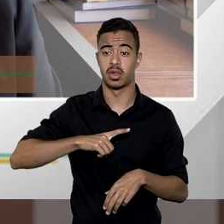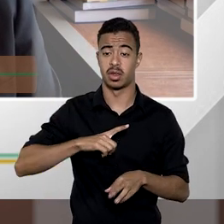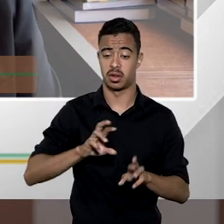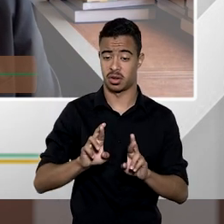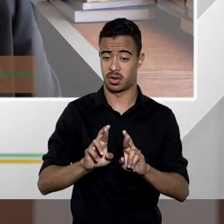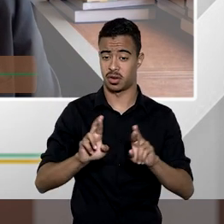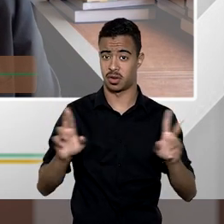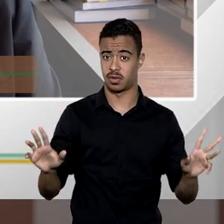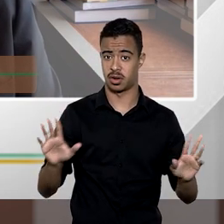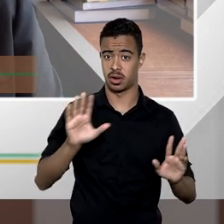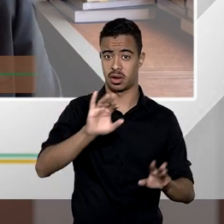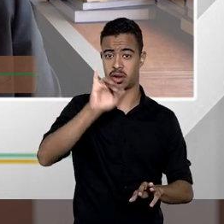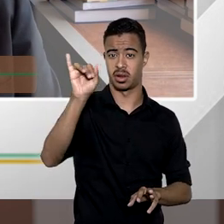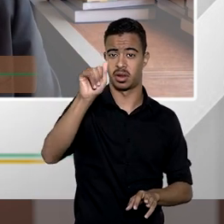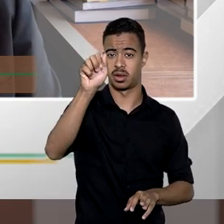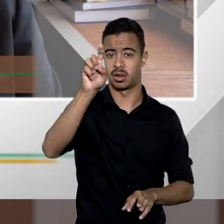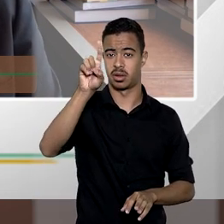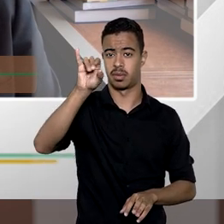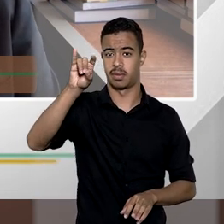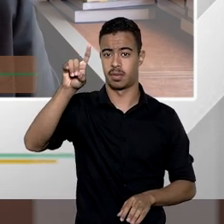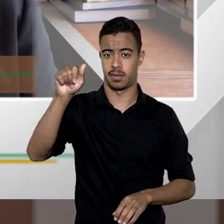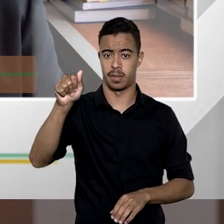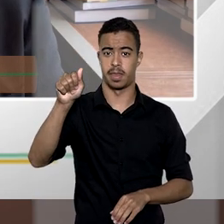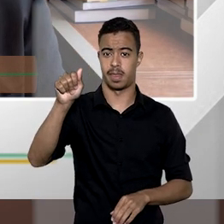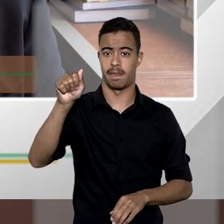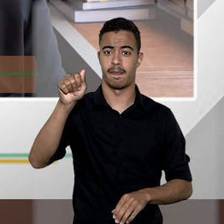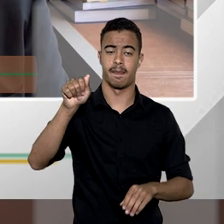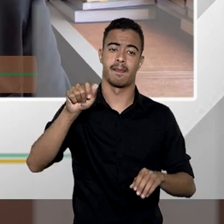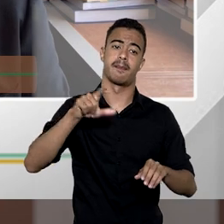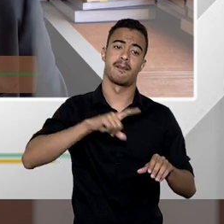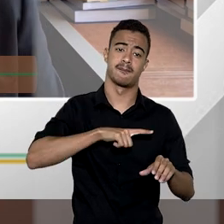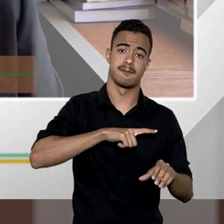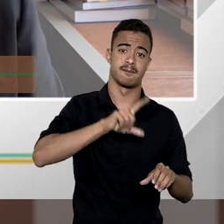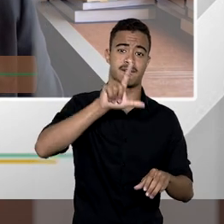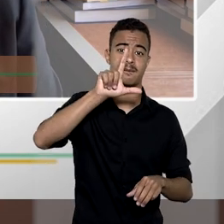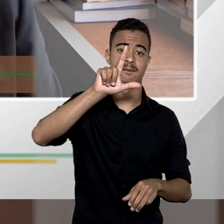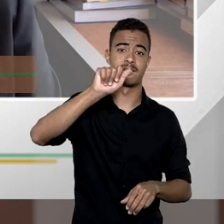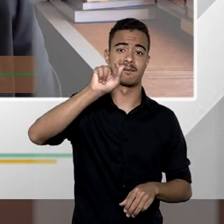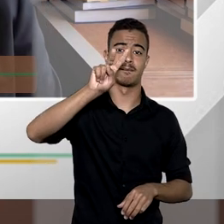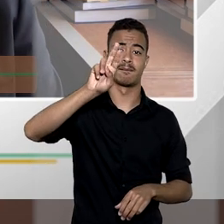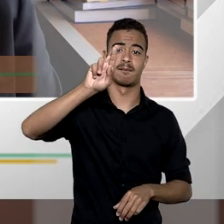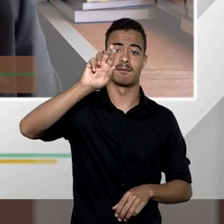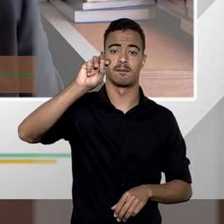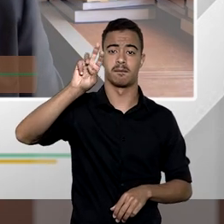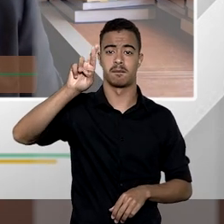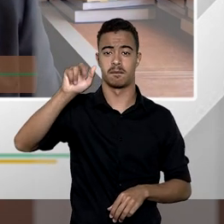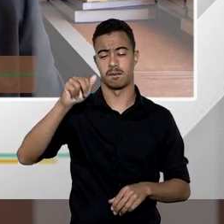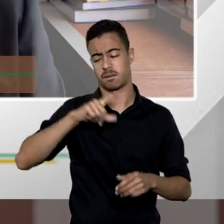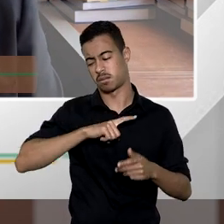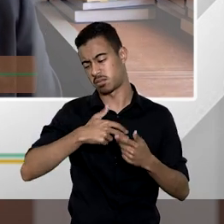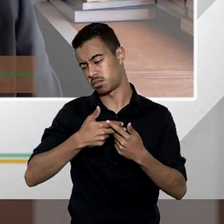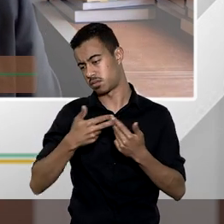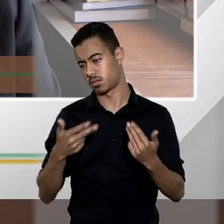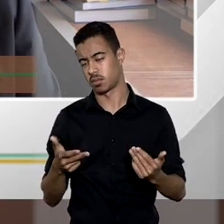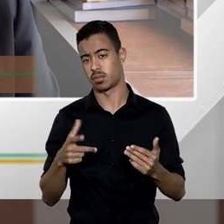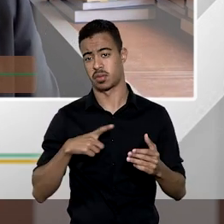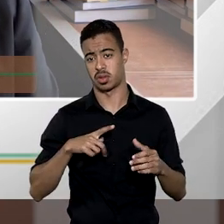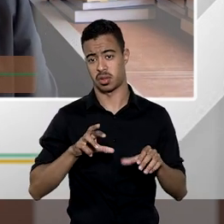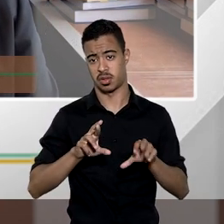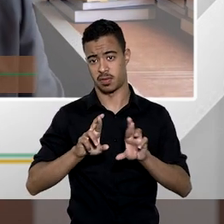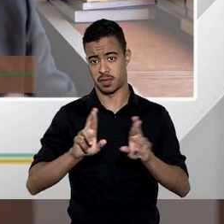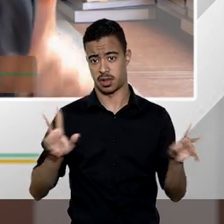fundamental entre a jazida não pesquisada e não concedida e a jazida em lavra isso é a mina em exploração regular